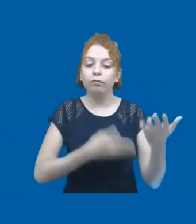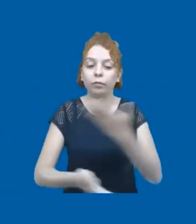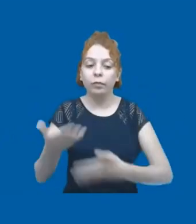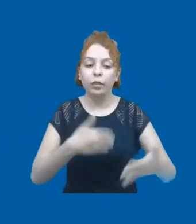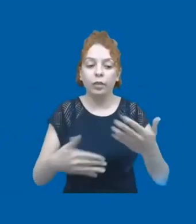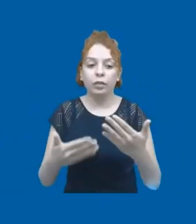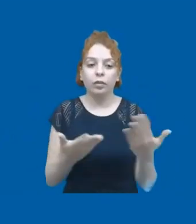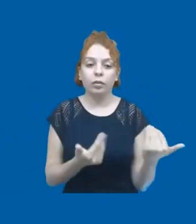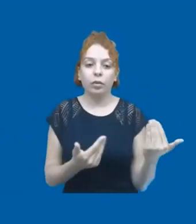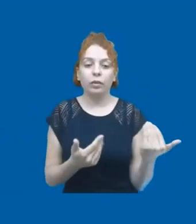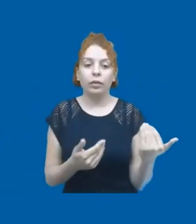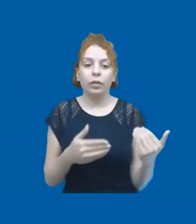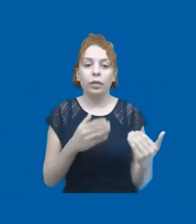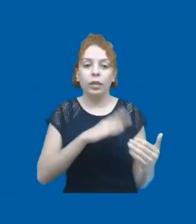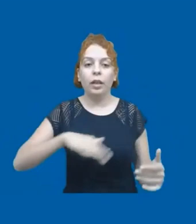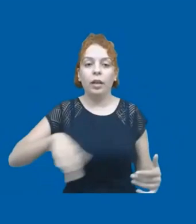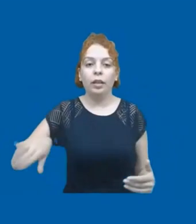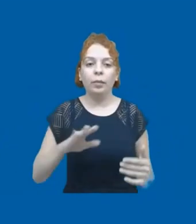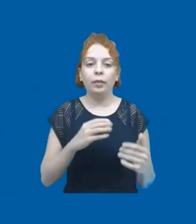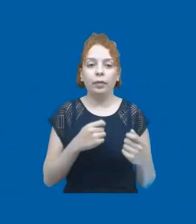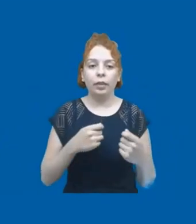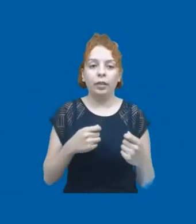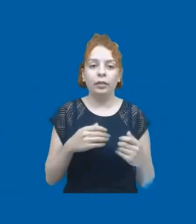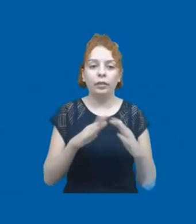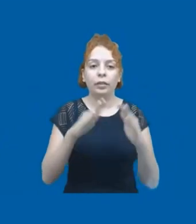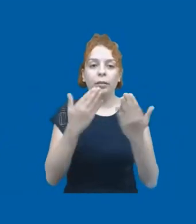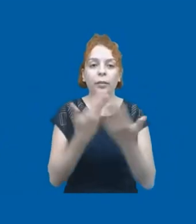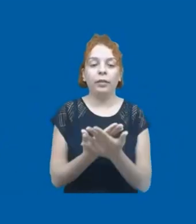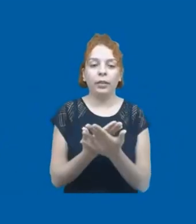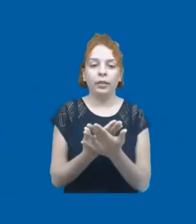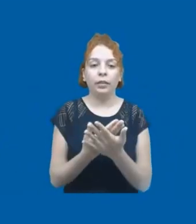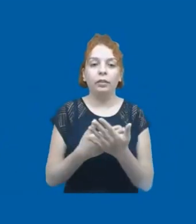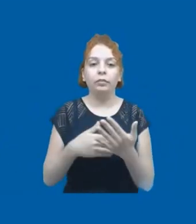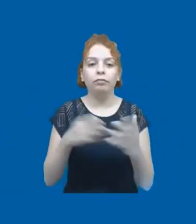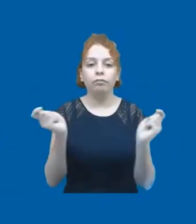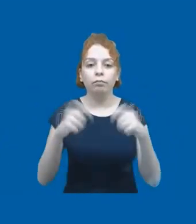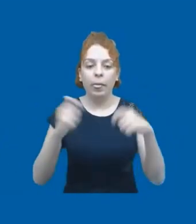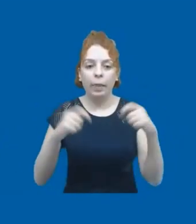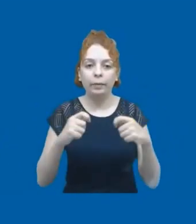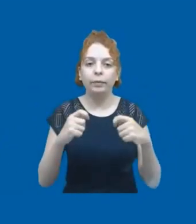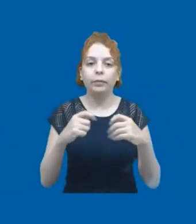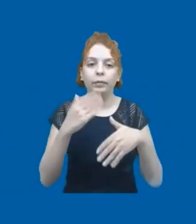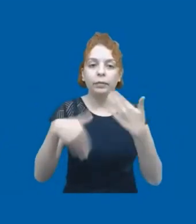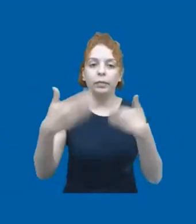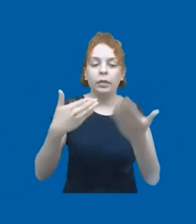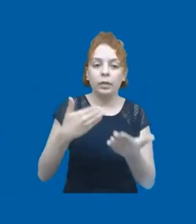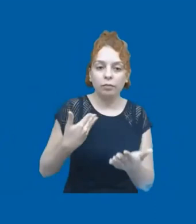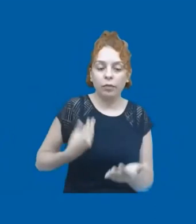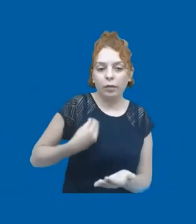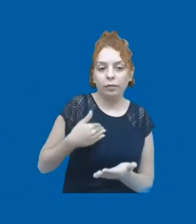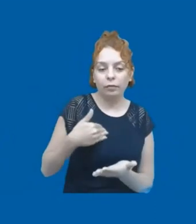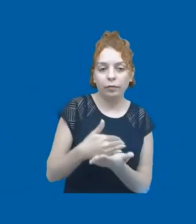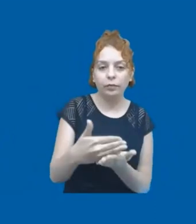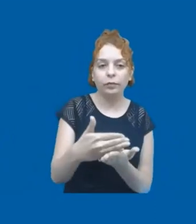jovens. A escola é esse locus privilegiado, ela permite que você, quando inicia a sua vida, você tenha a oportunidade